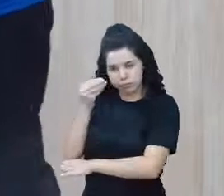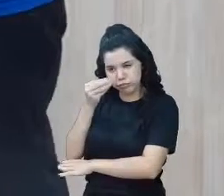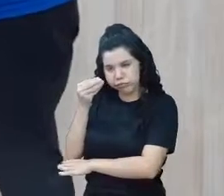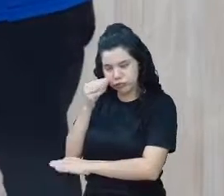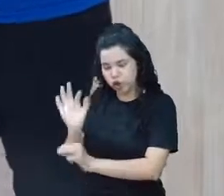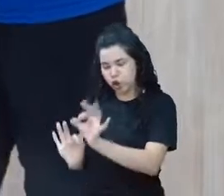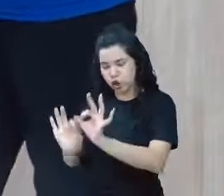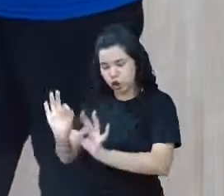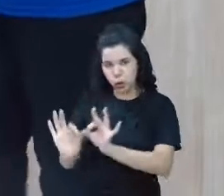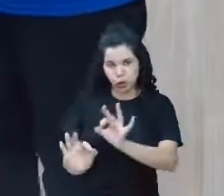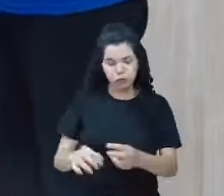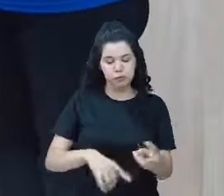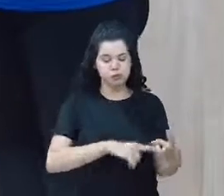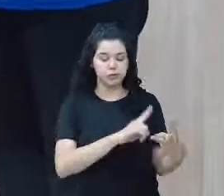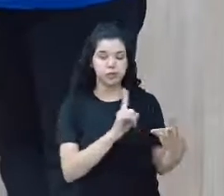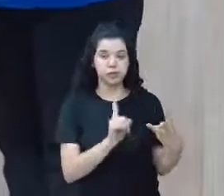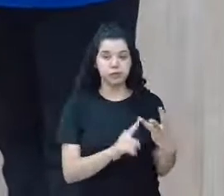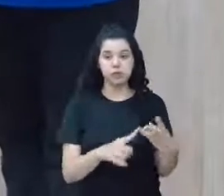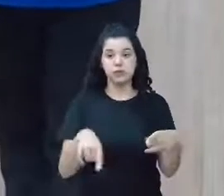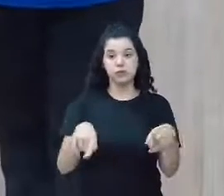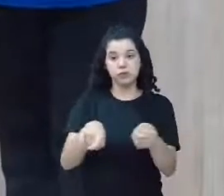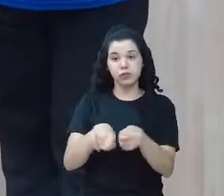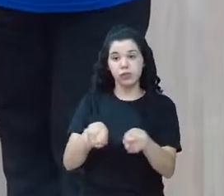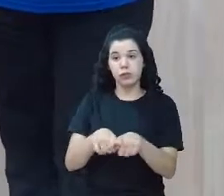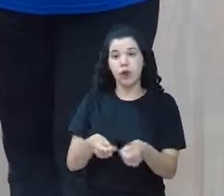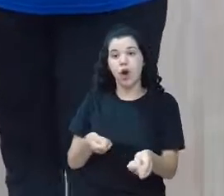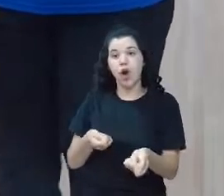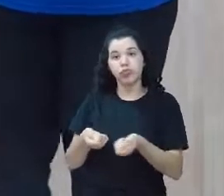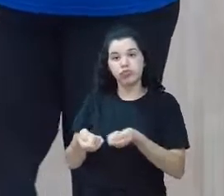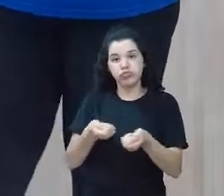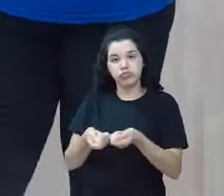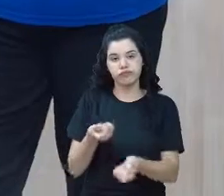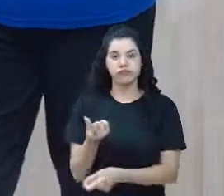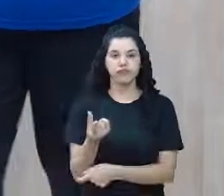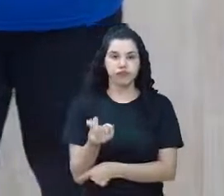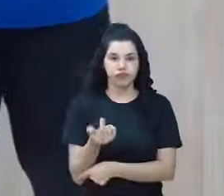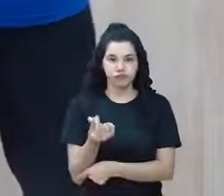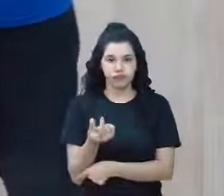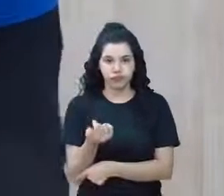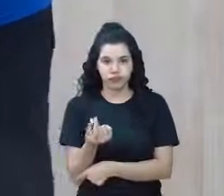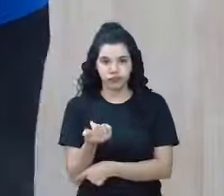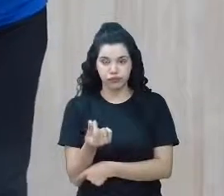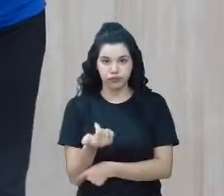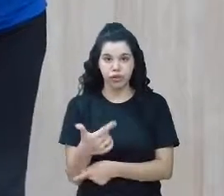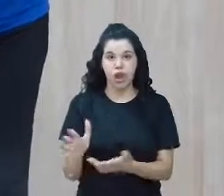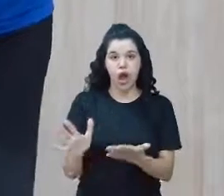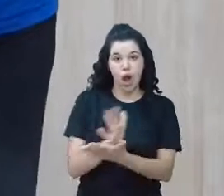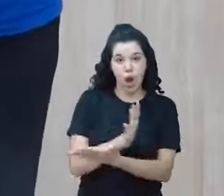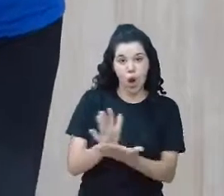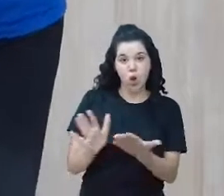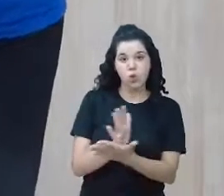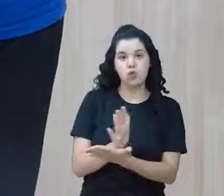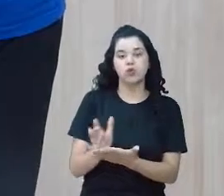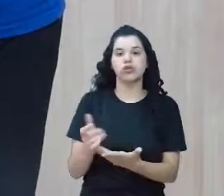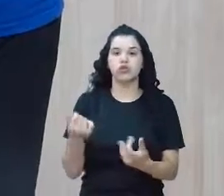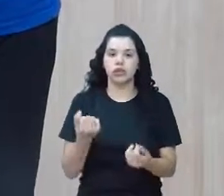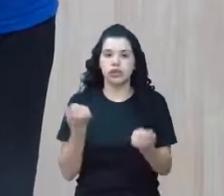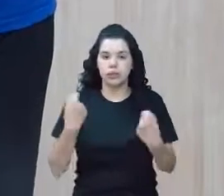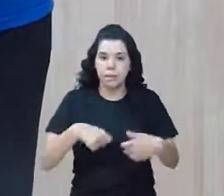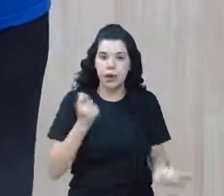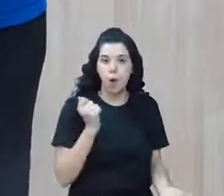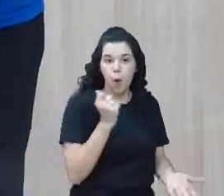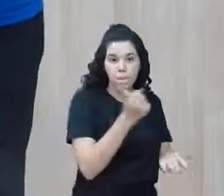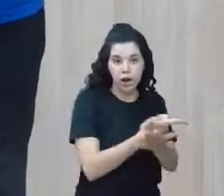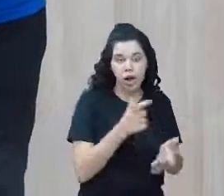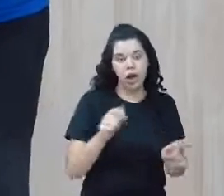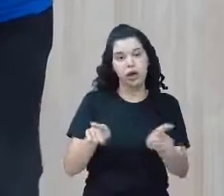organizar. Vimos também a questão do controle financeiro, suas receitas e suas despesas. Esse